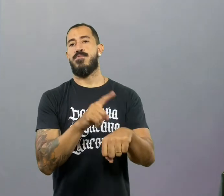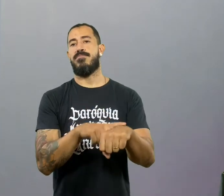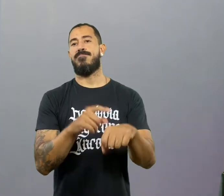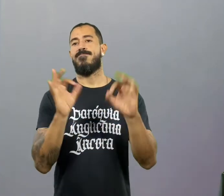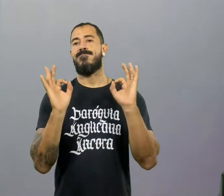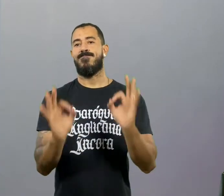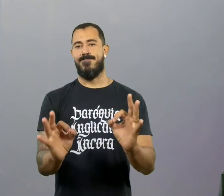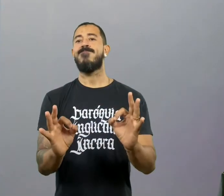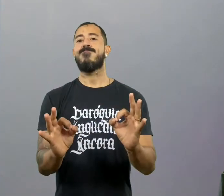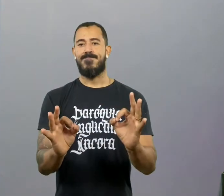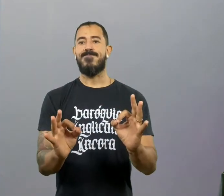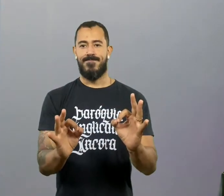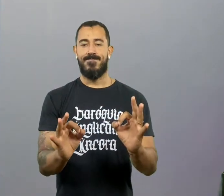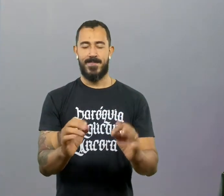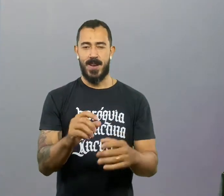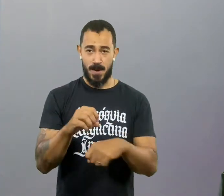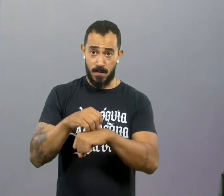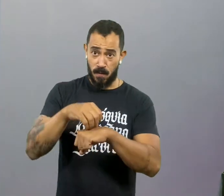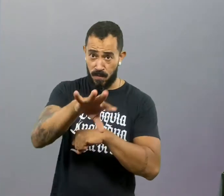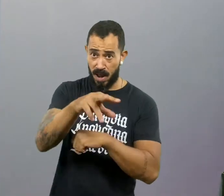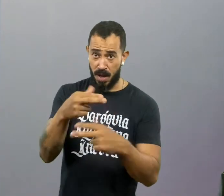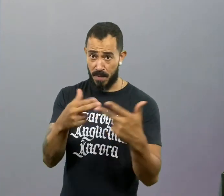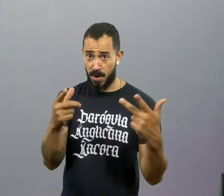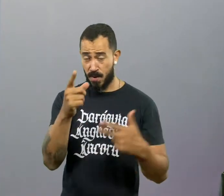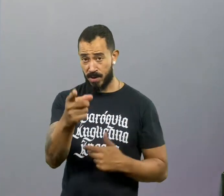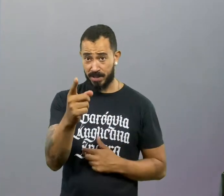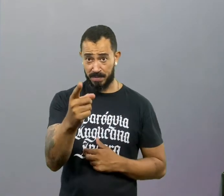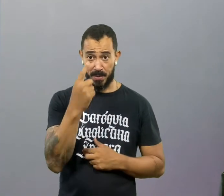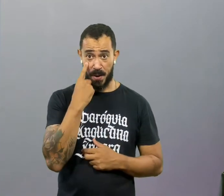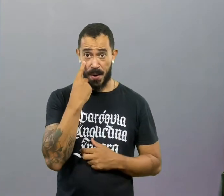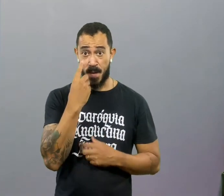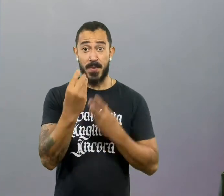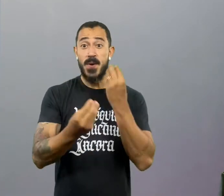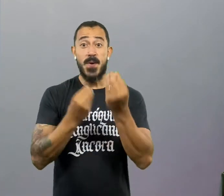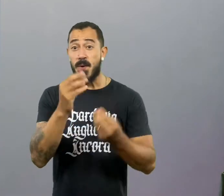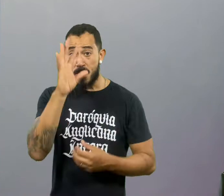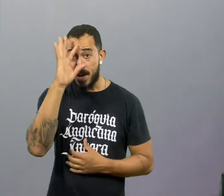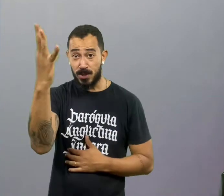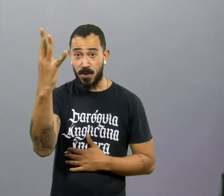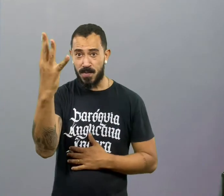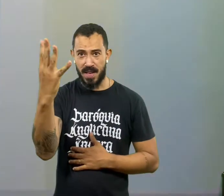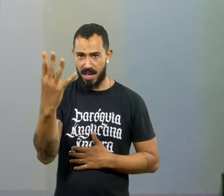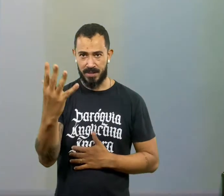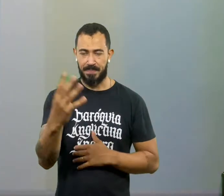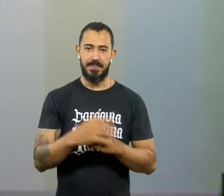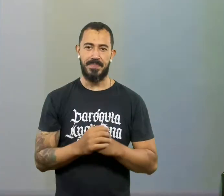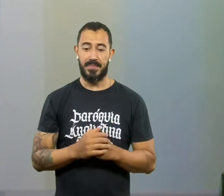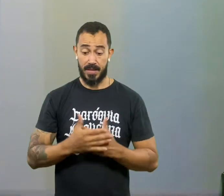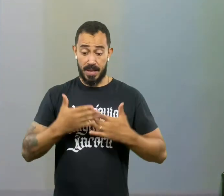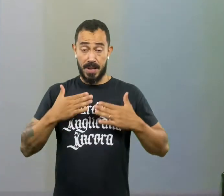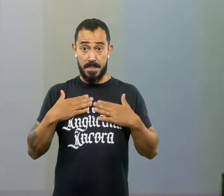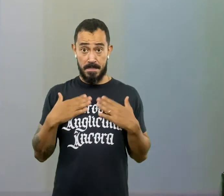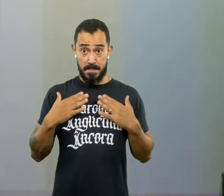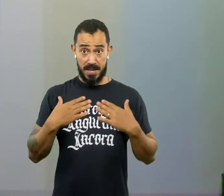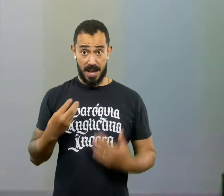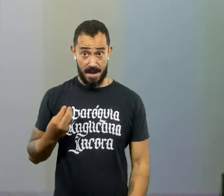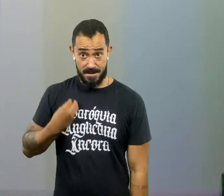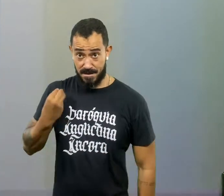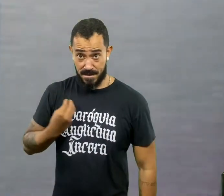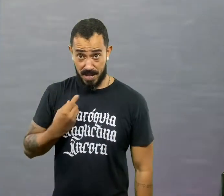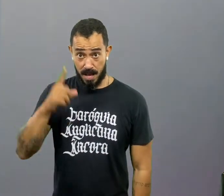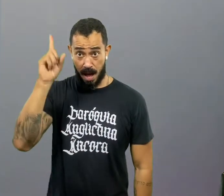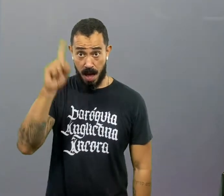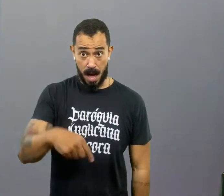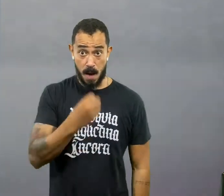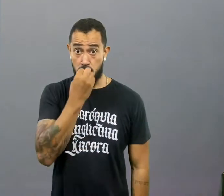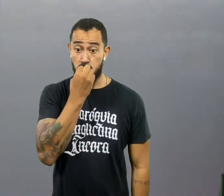prioridades. Sabe? Quer ver? Eu vou te dizer uma coisa aqui. Como é que eu organizo as prioridades, por exemplo? A minha prioridade na vida é